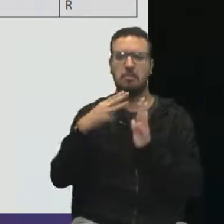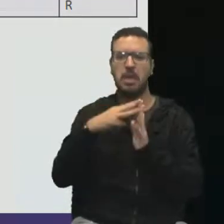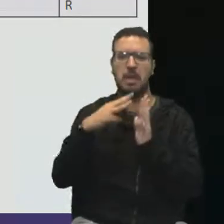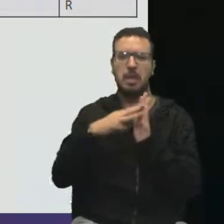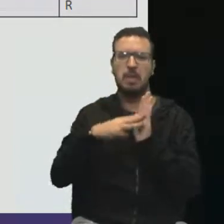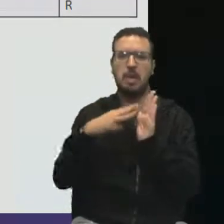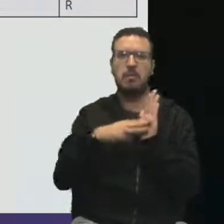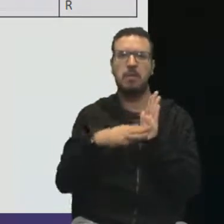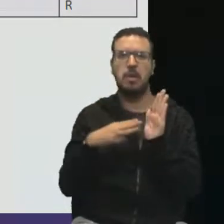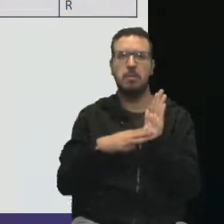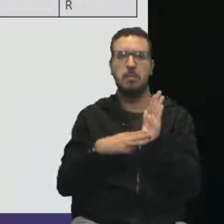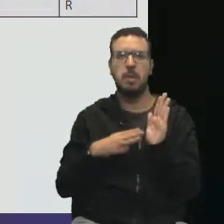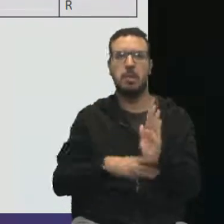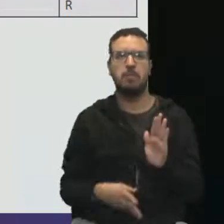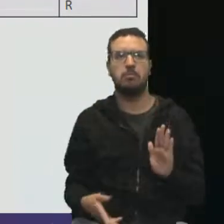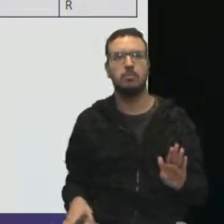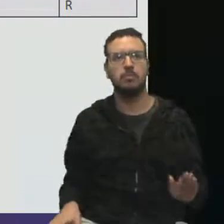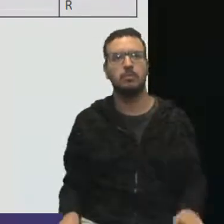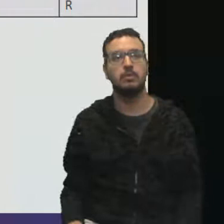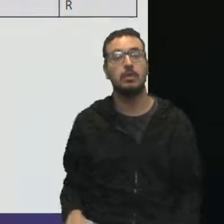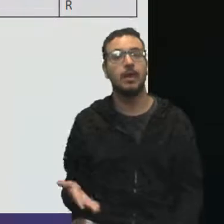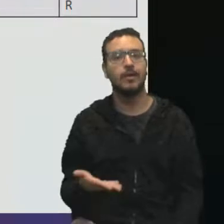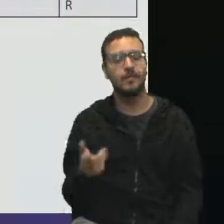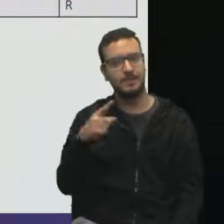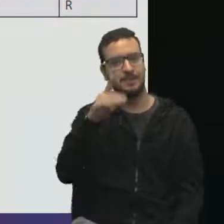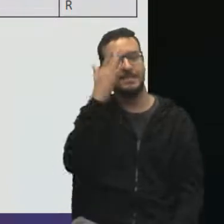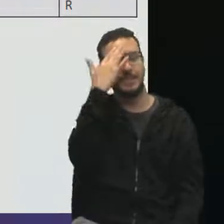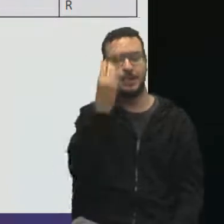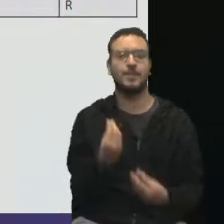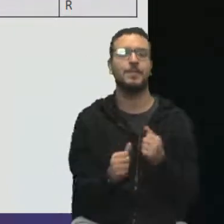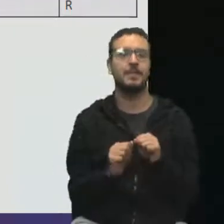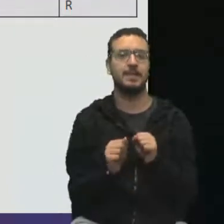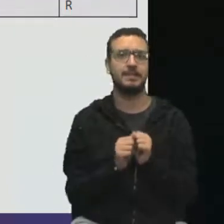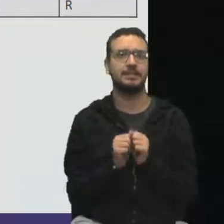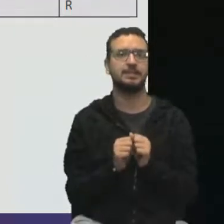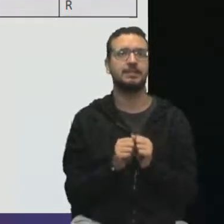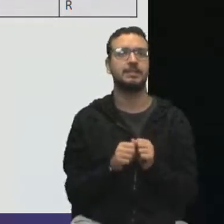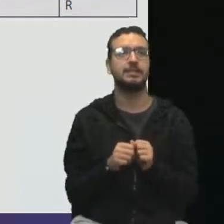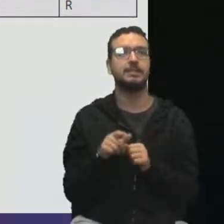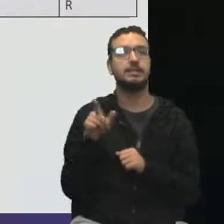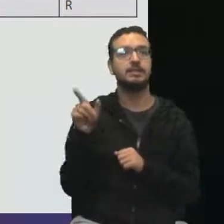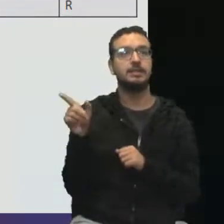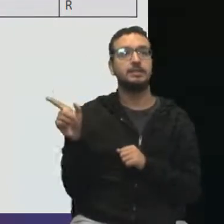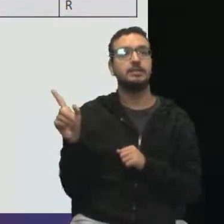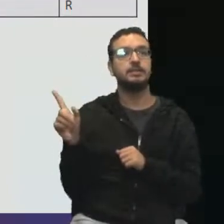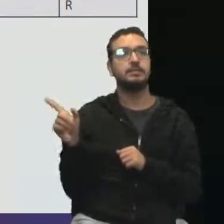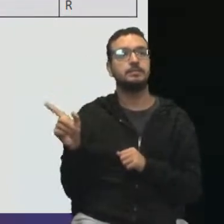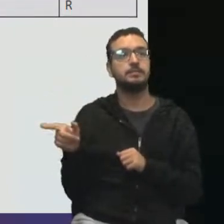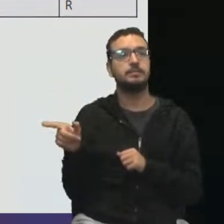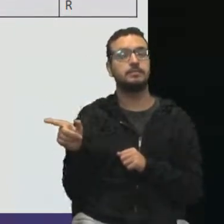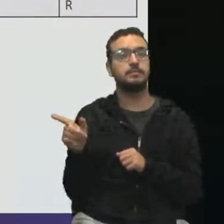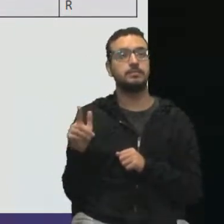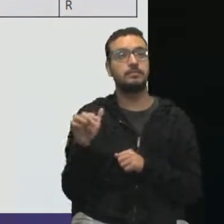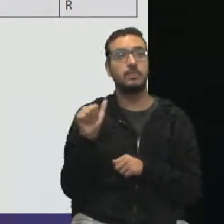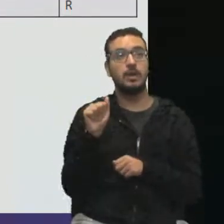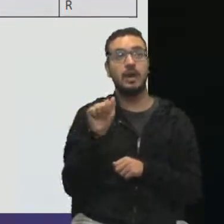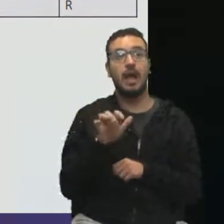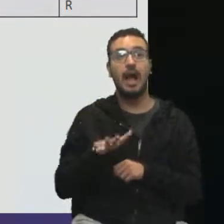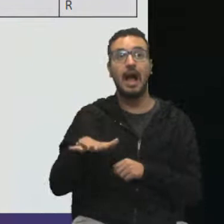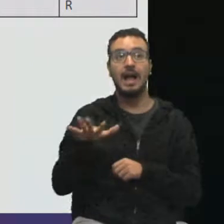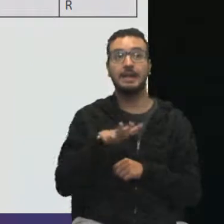Agora que você sabe fazer, viu que é muito fácil. Essa é a nossa matriz RACI da área do público.